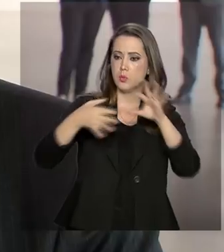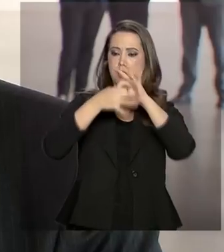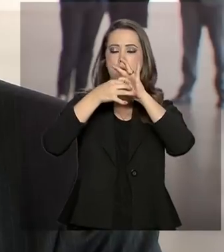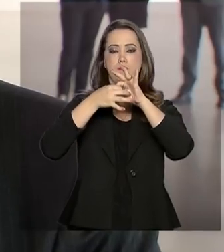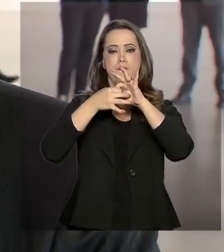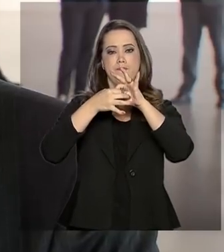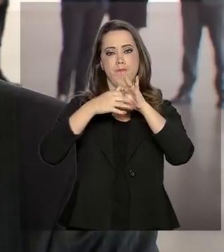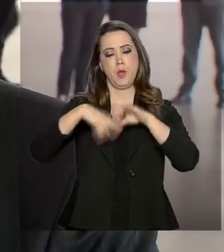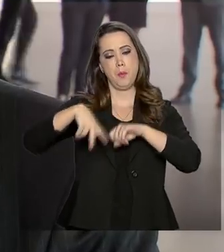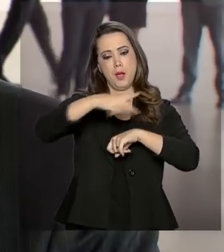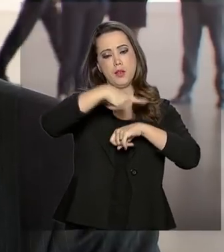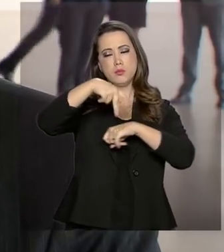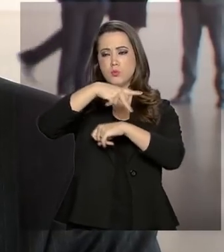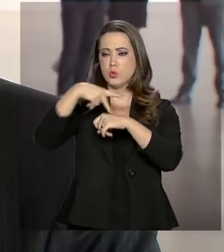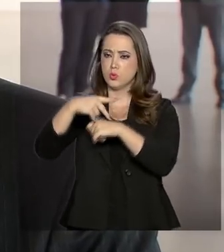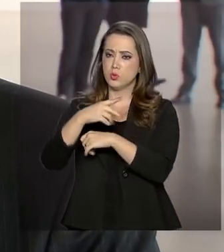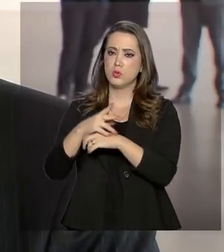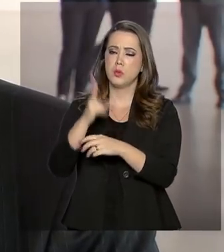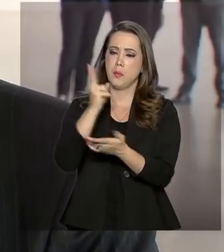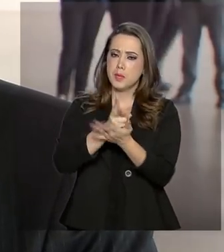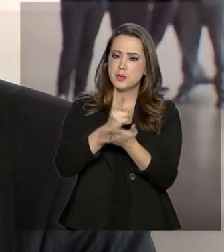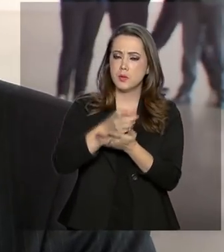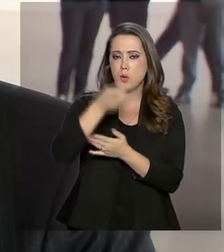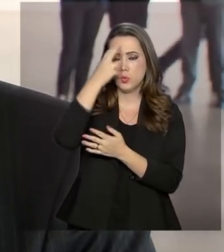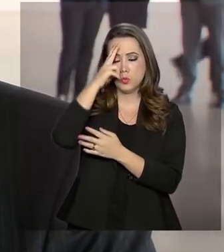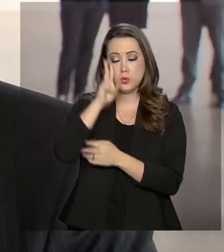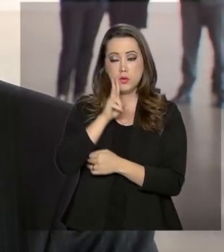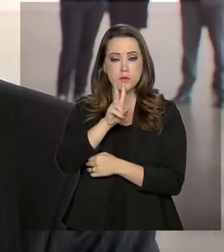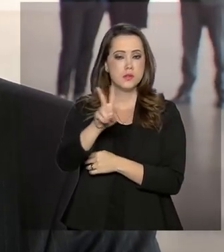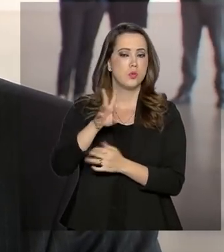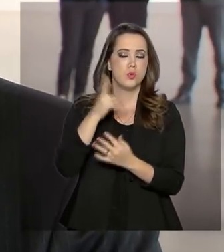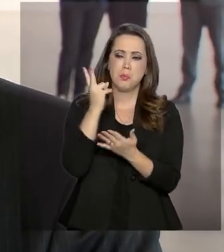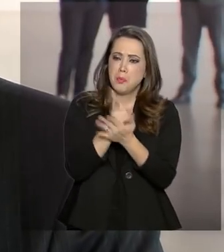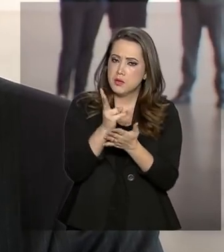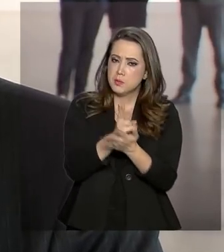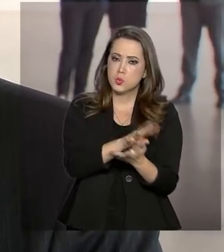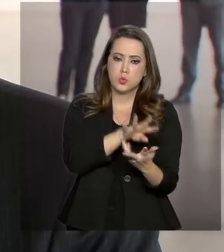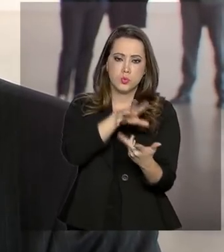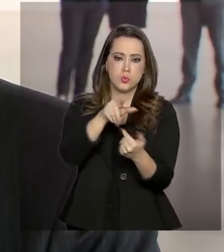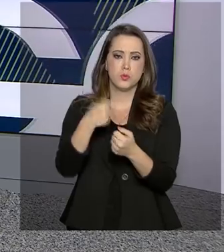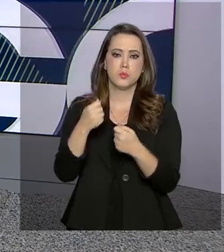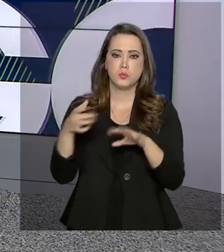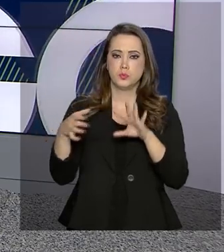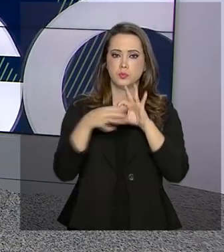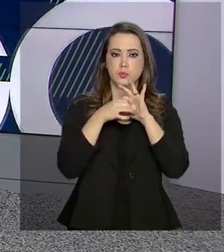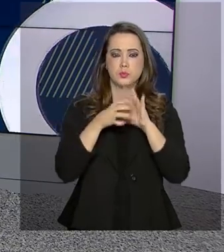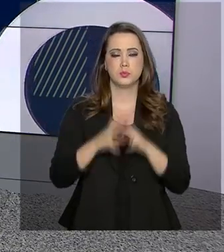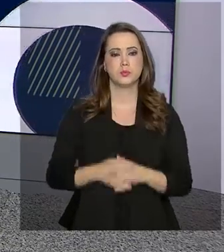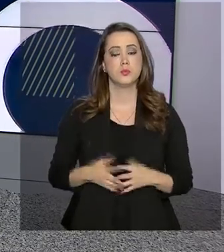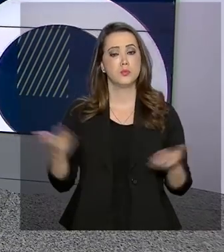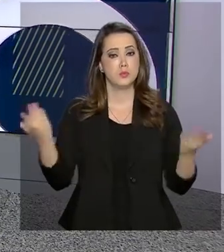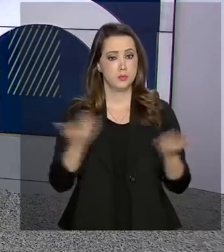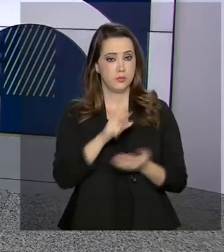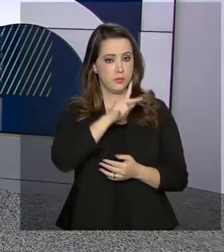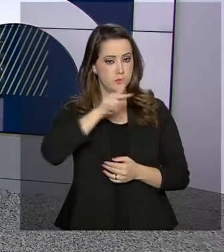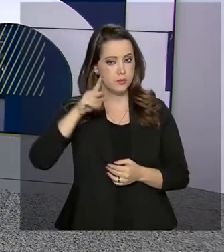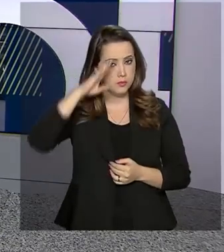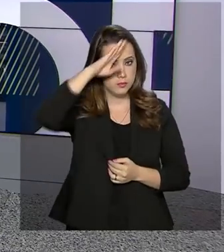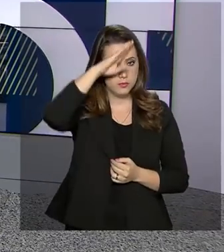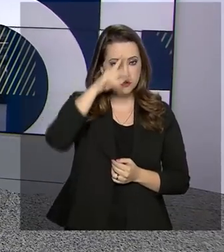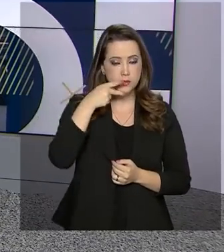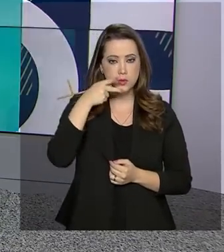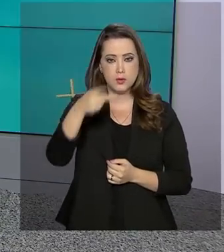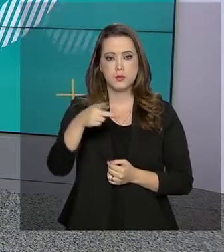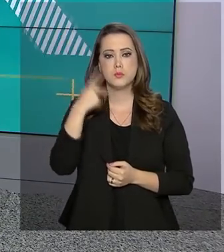nós temos uma cultura comum, nós temos visões comuns de mundo, então vamos nos unir. E hoje o presidente Jair